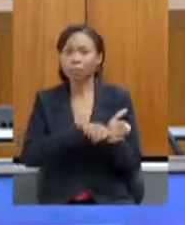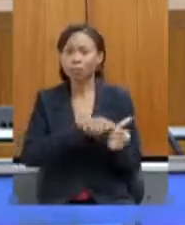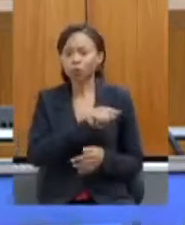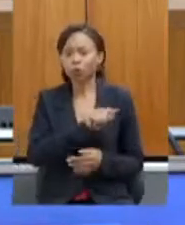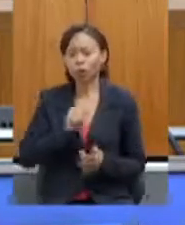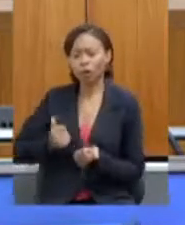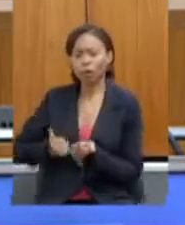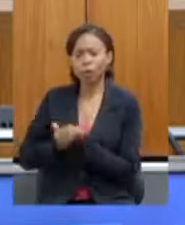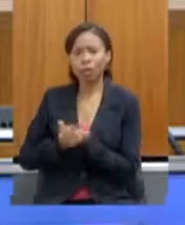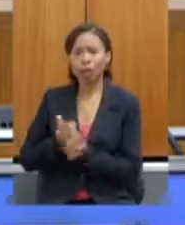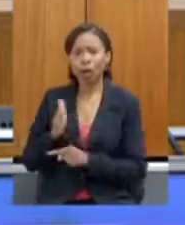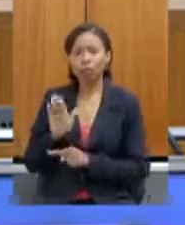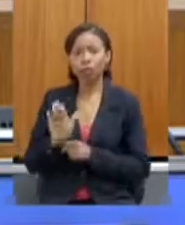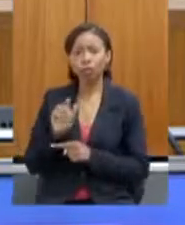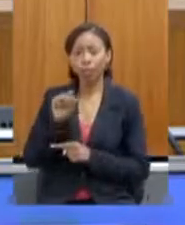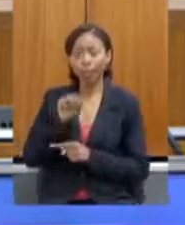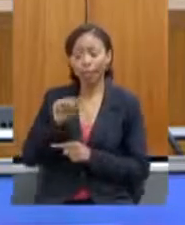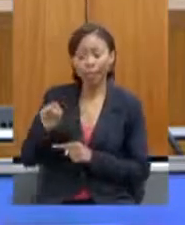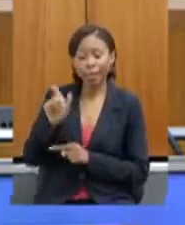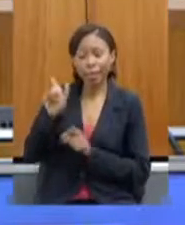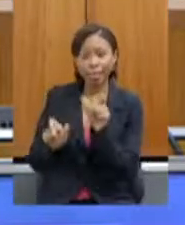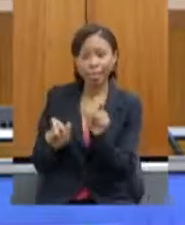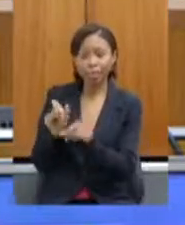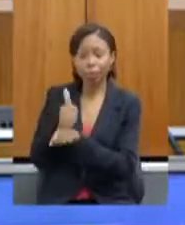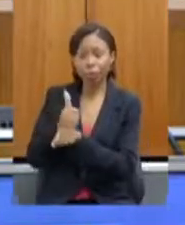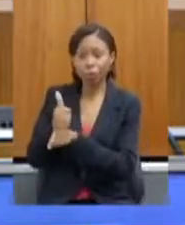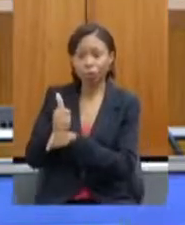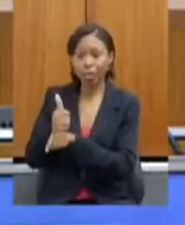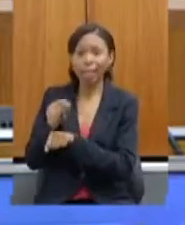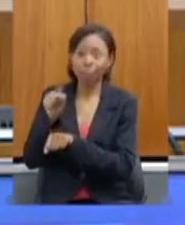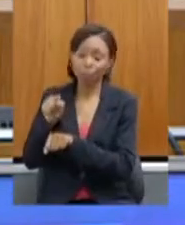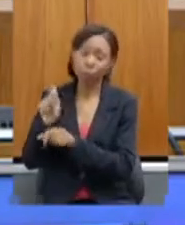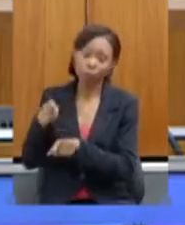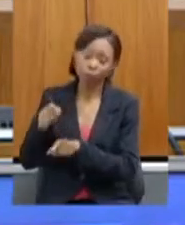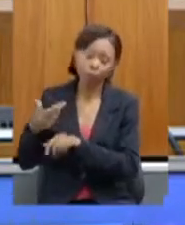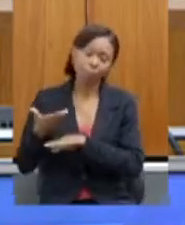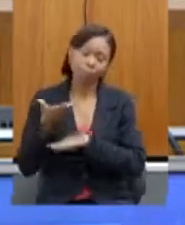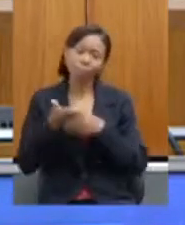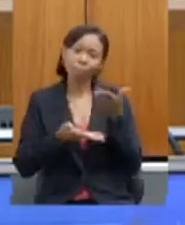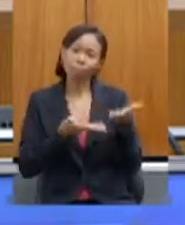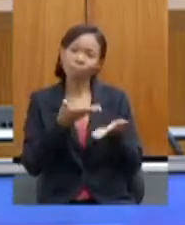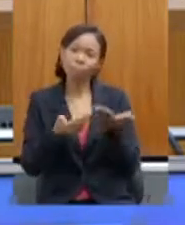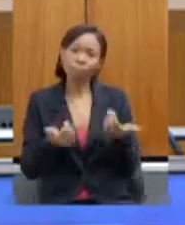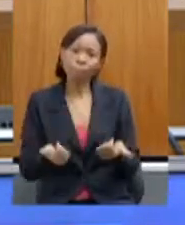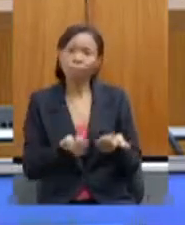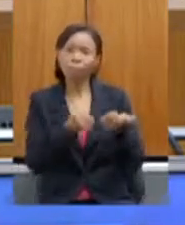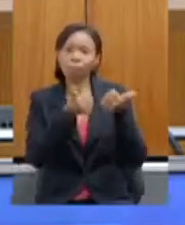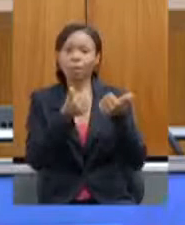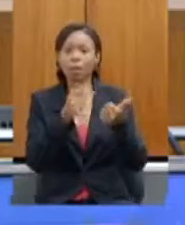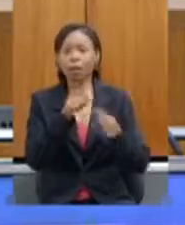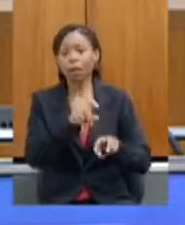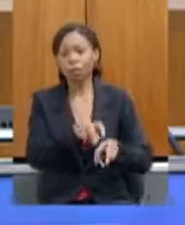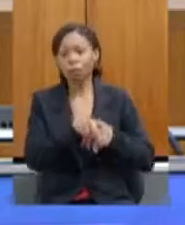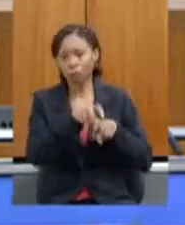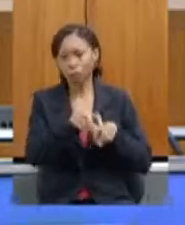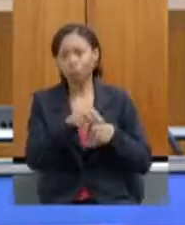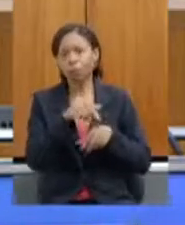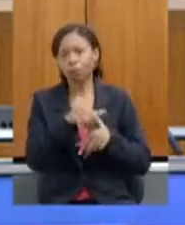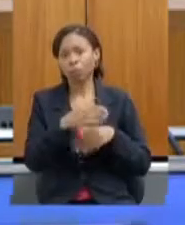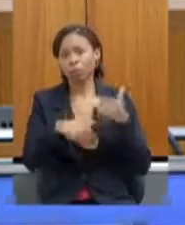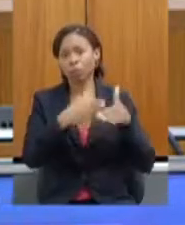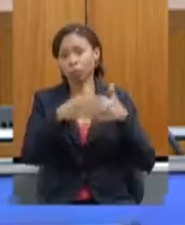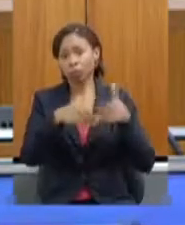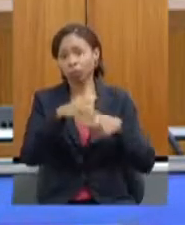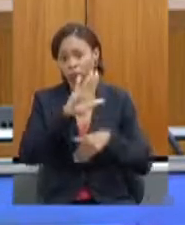extensionistas atendam melhor os produtores e que assim possamos então ter a nossa agricultura mais desenvolvida ainda